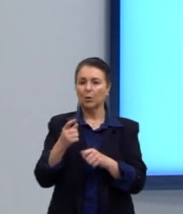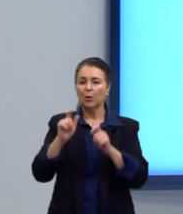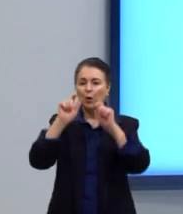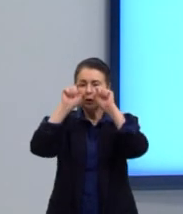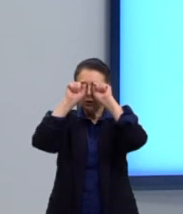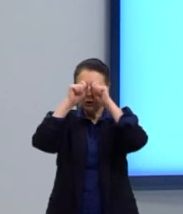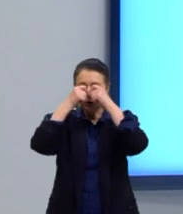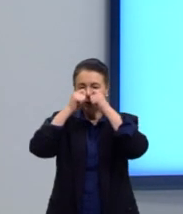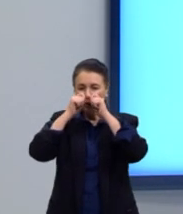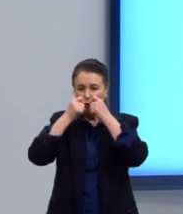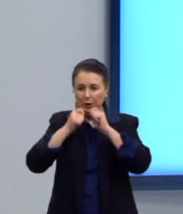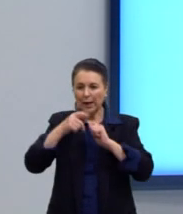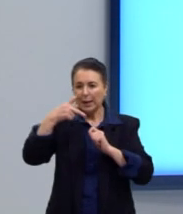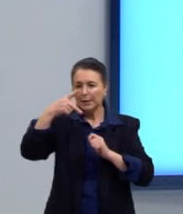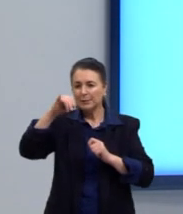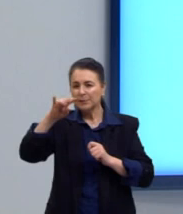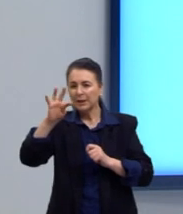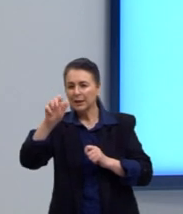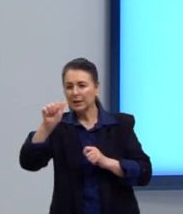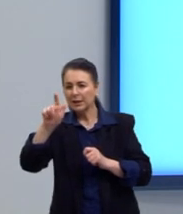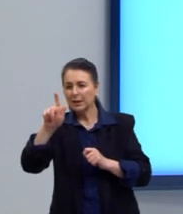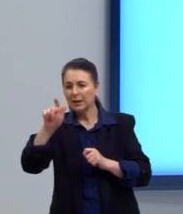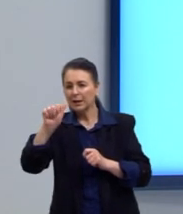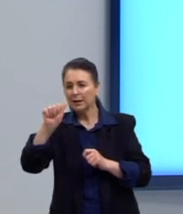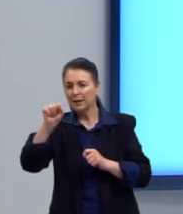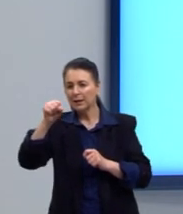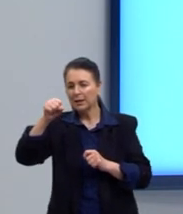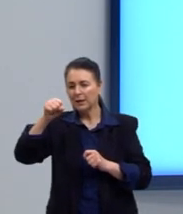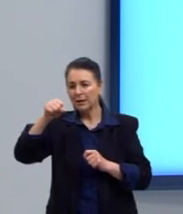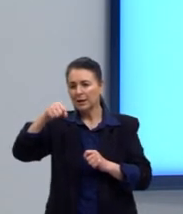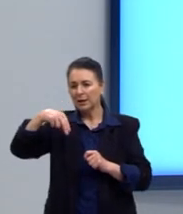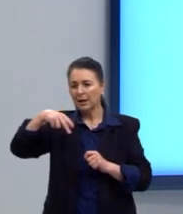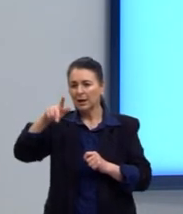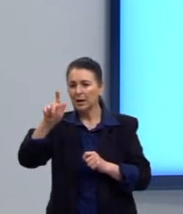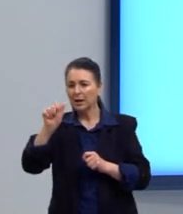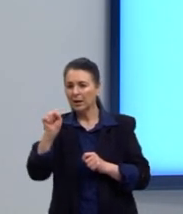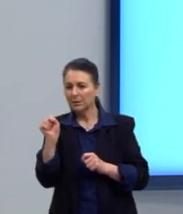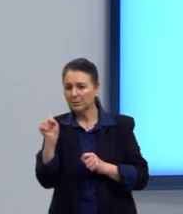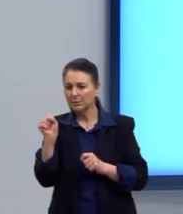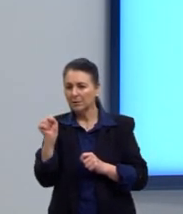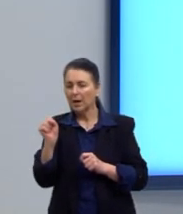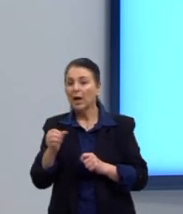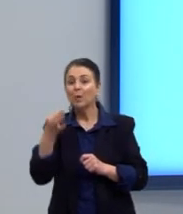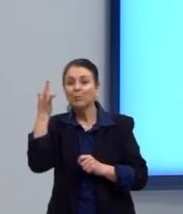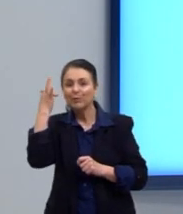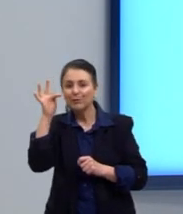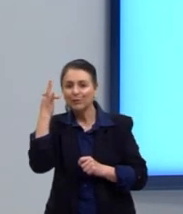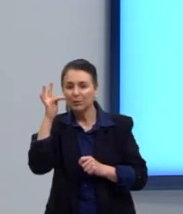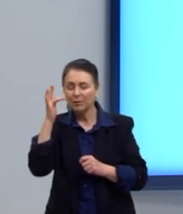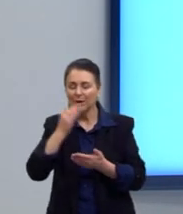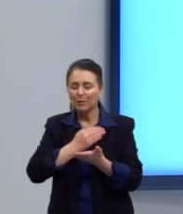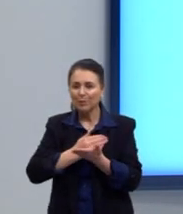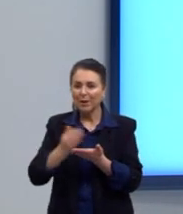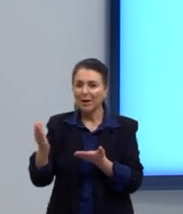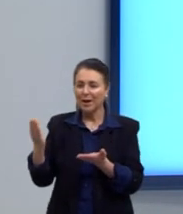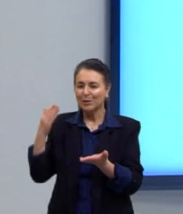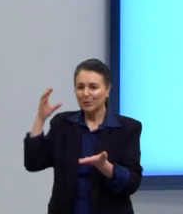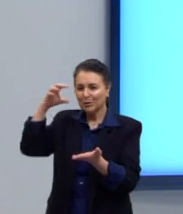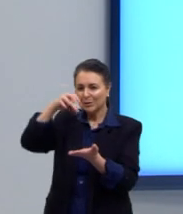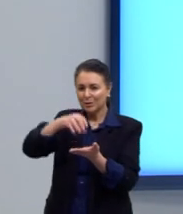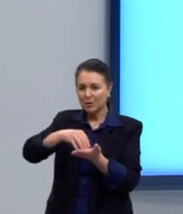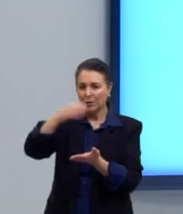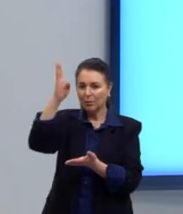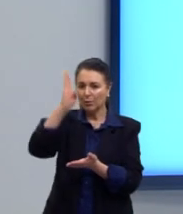pitangas. Essa expressão vem do início do processo de colonização do Brasil. Quando houve um